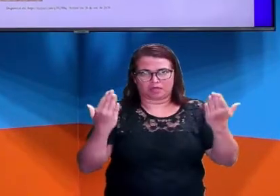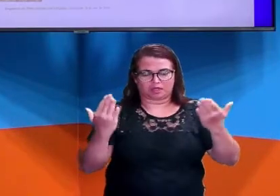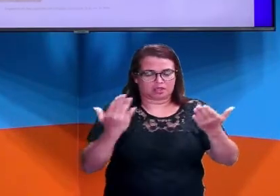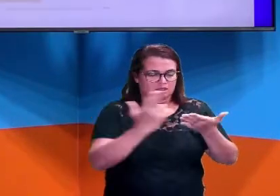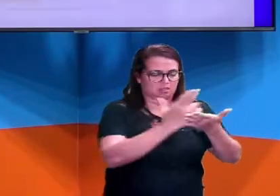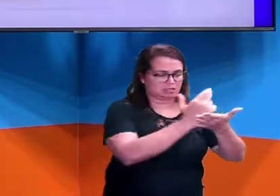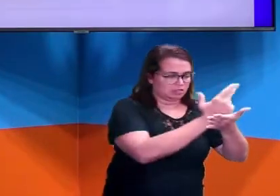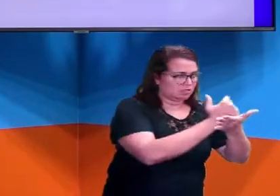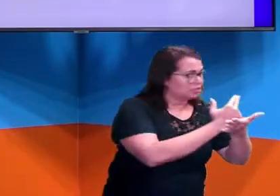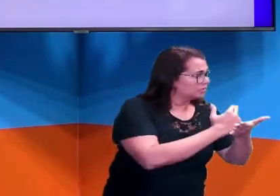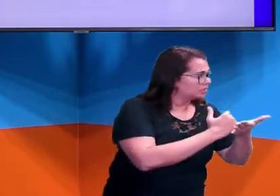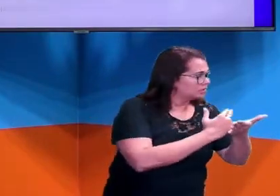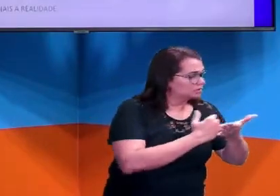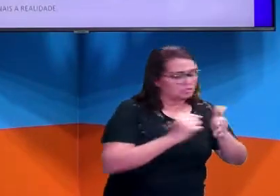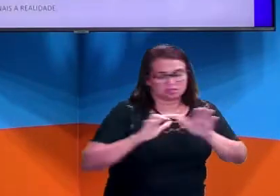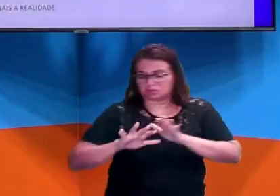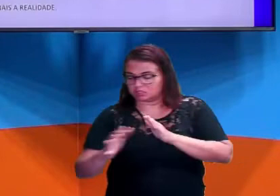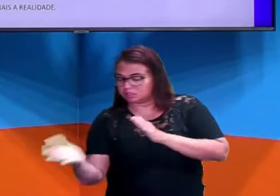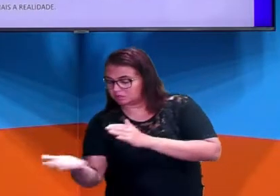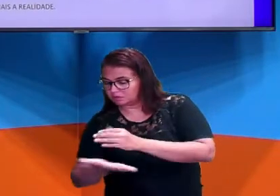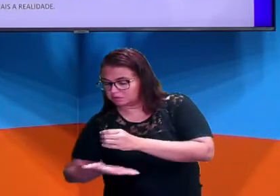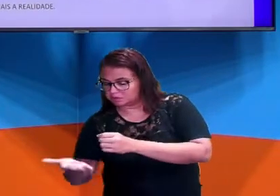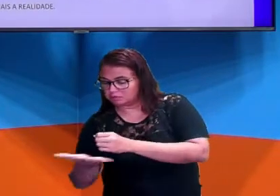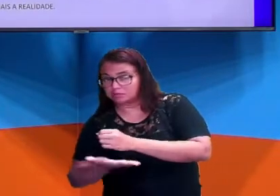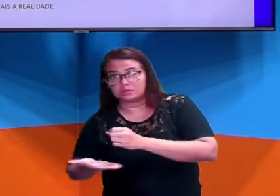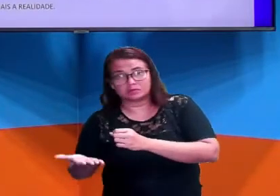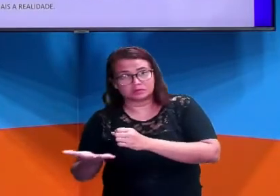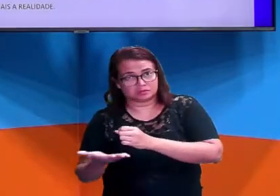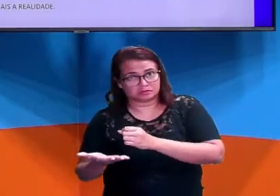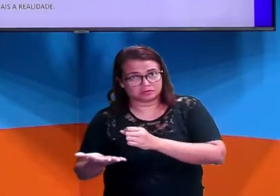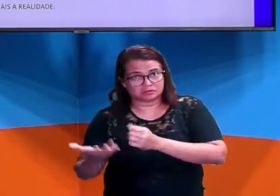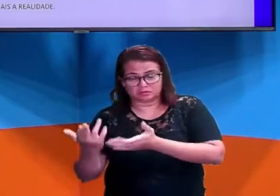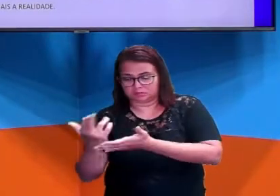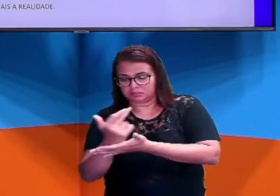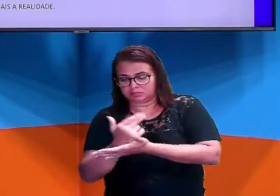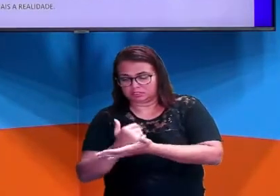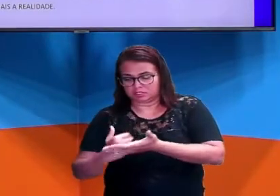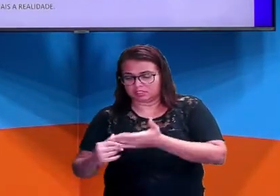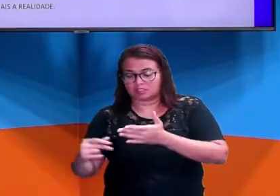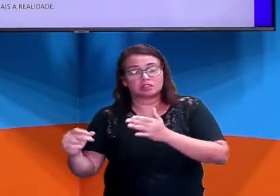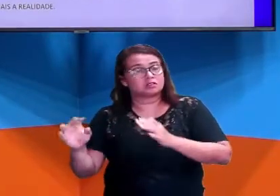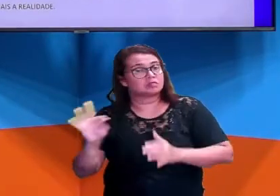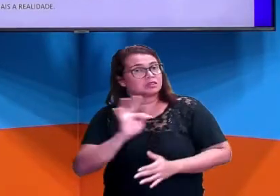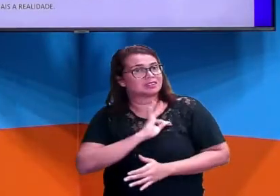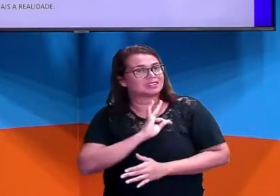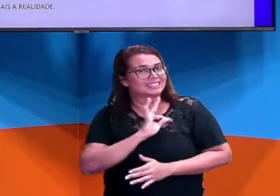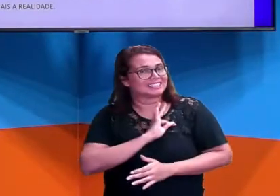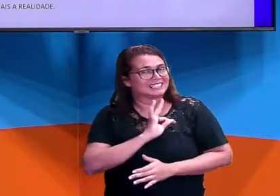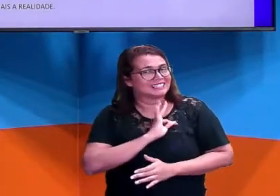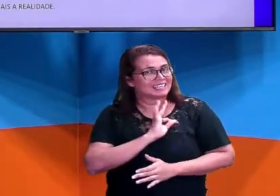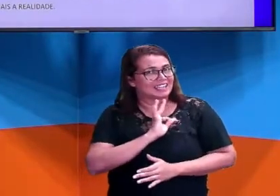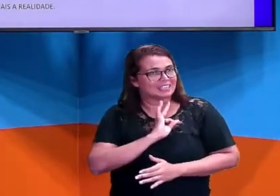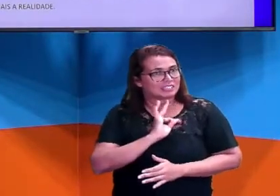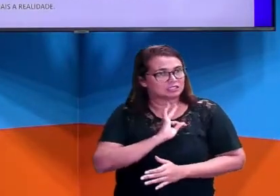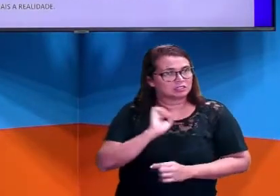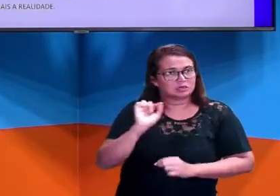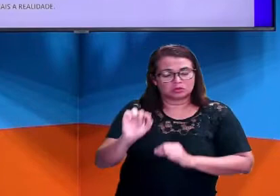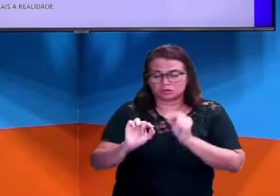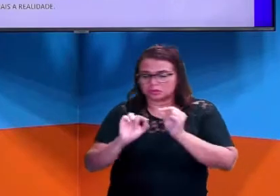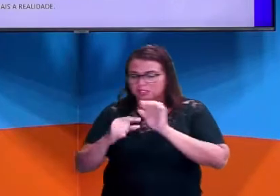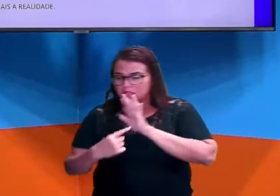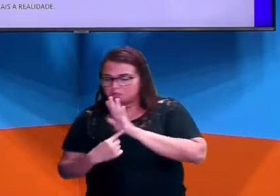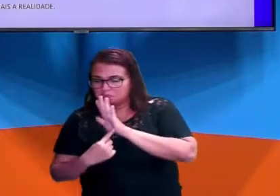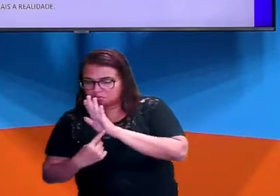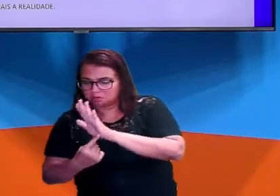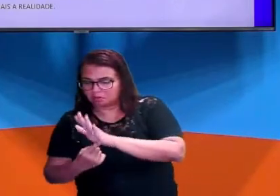entender melhor. Planta baixa já é um desenho técnico. Que mostra as paredes